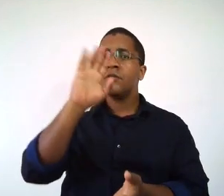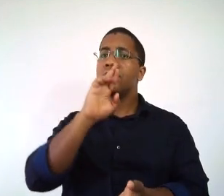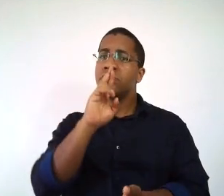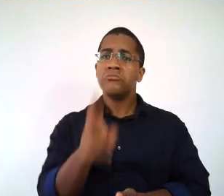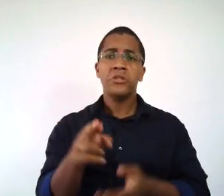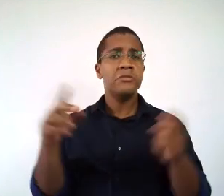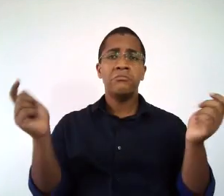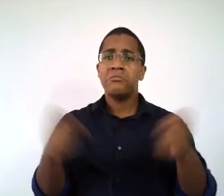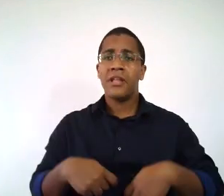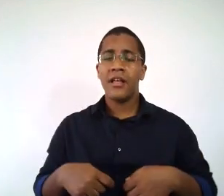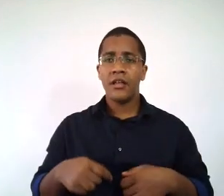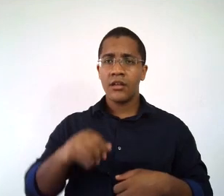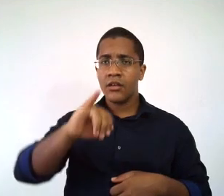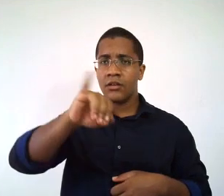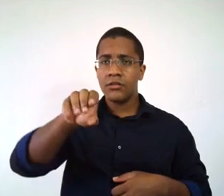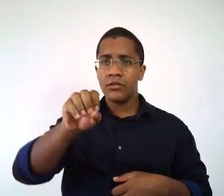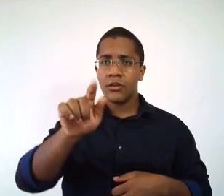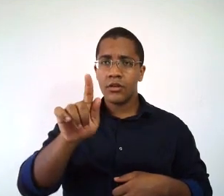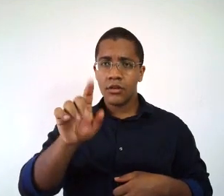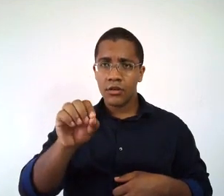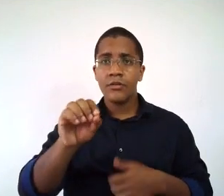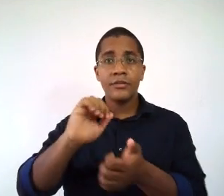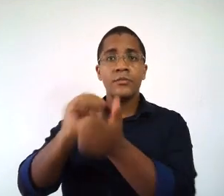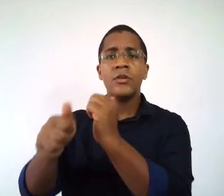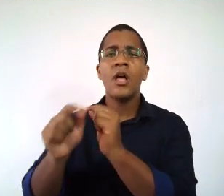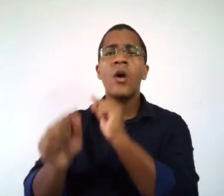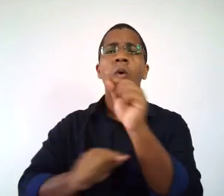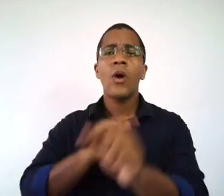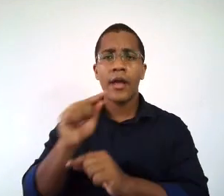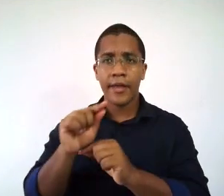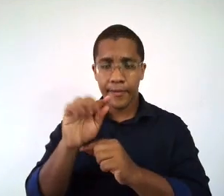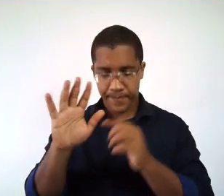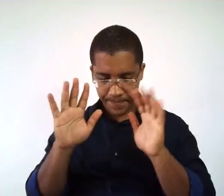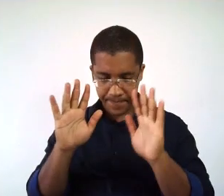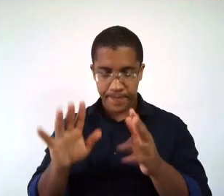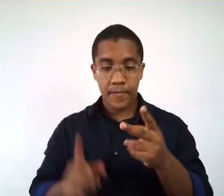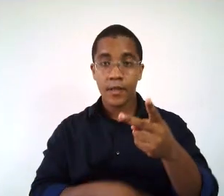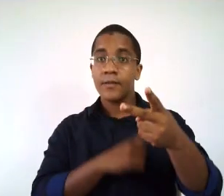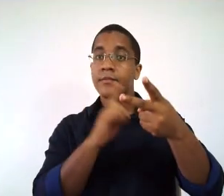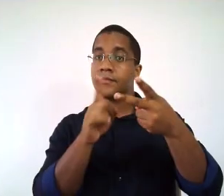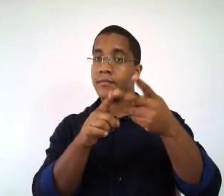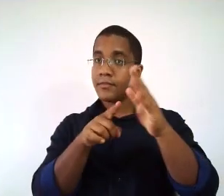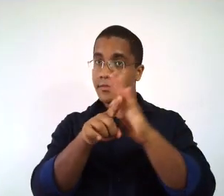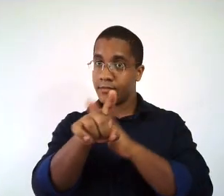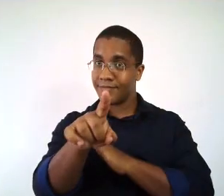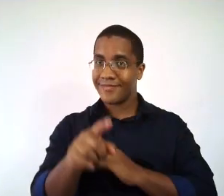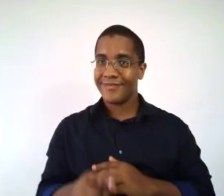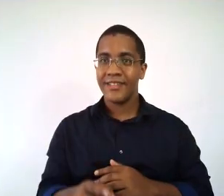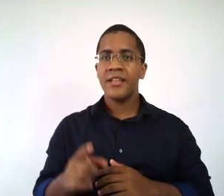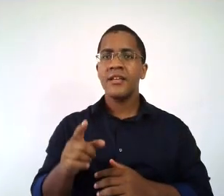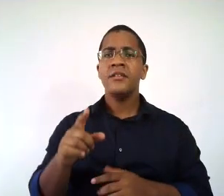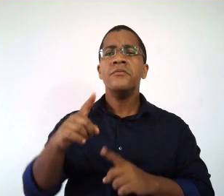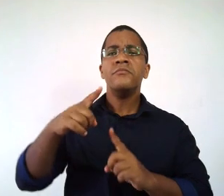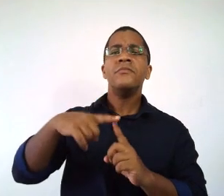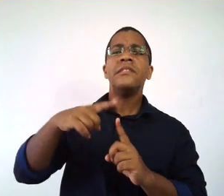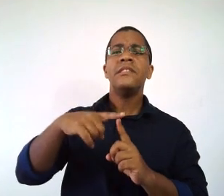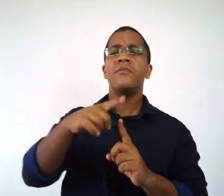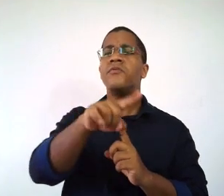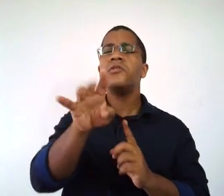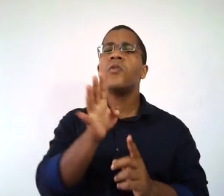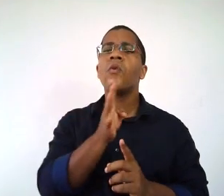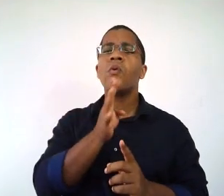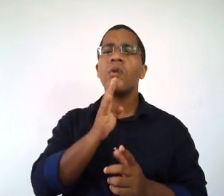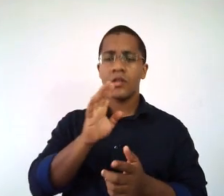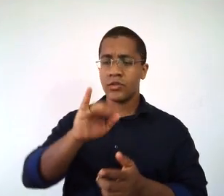conseguem responder essa pergunta. O que são jogos esportivos? A segunda pergunta seria, quais